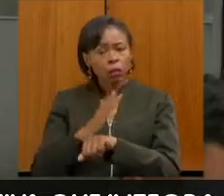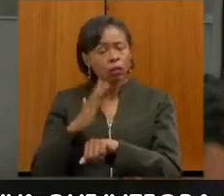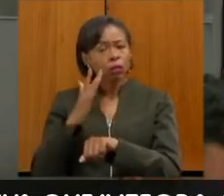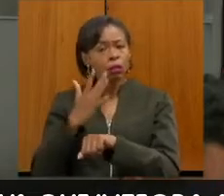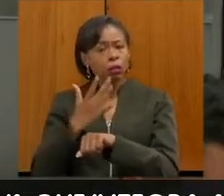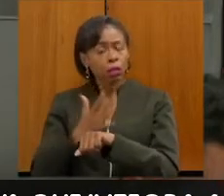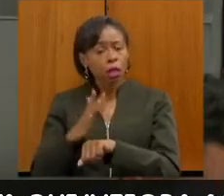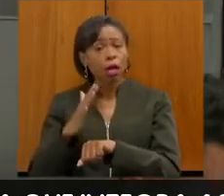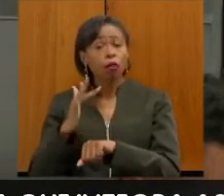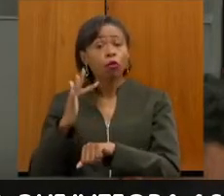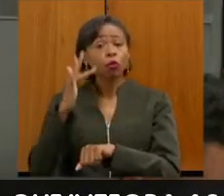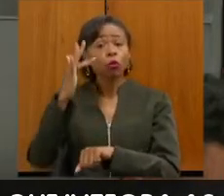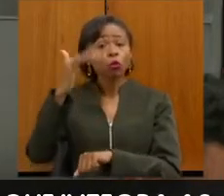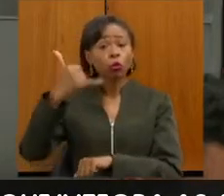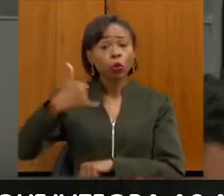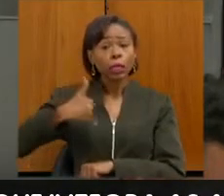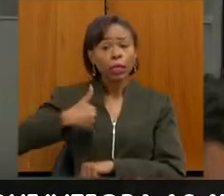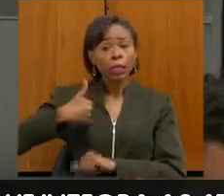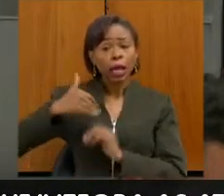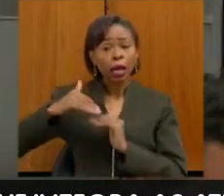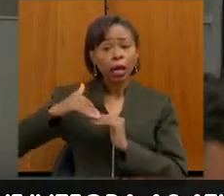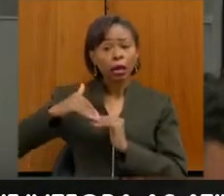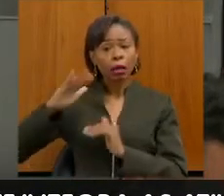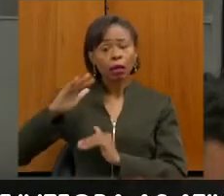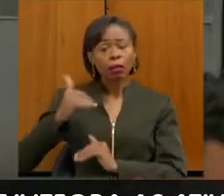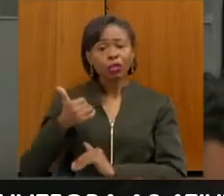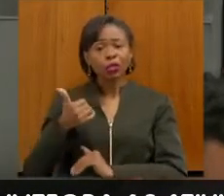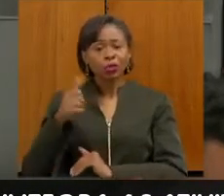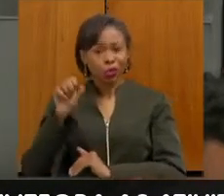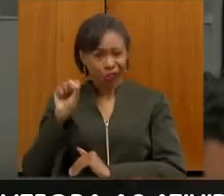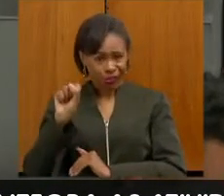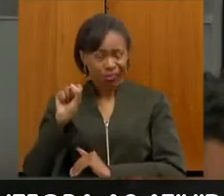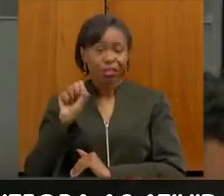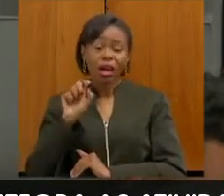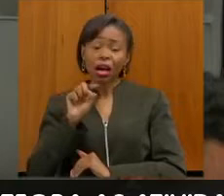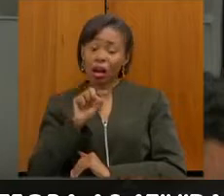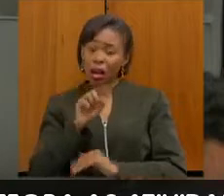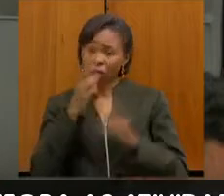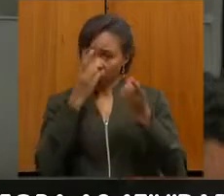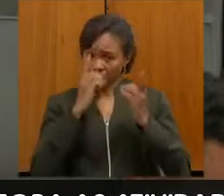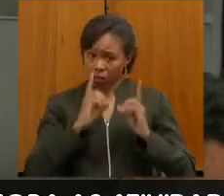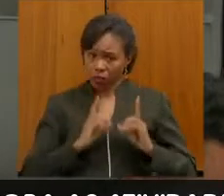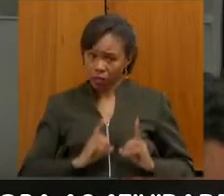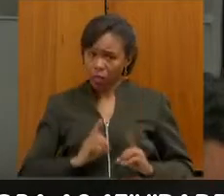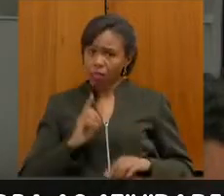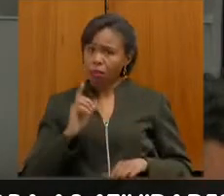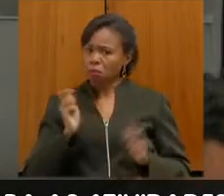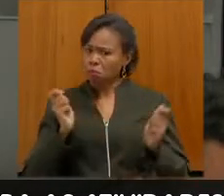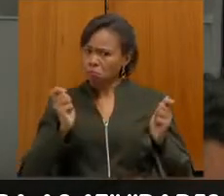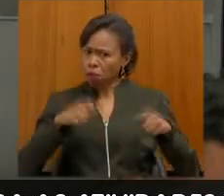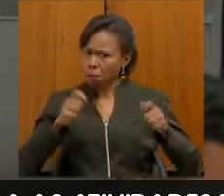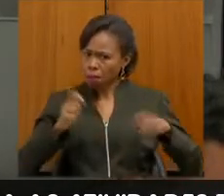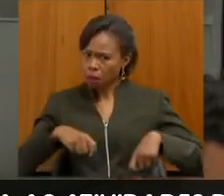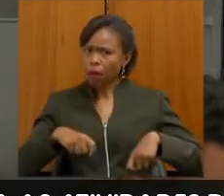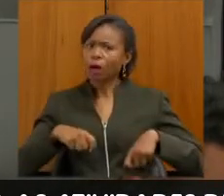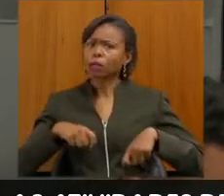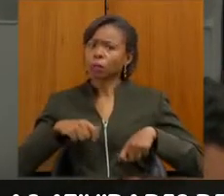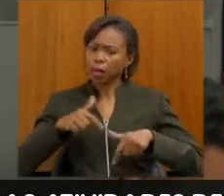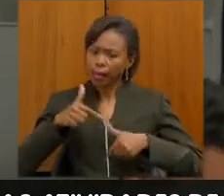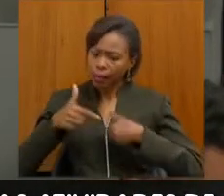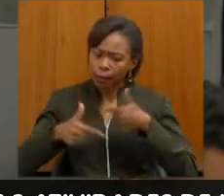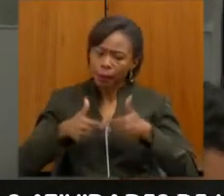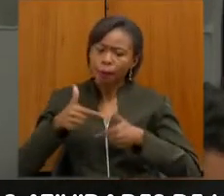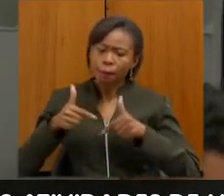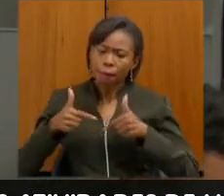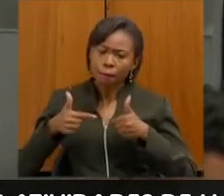atingir a maior idade já vai estar mais apto para poder atuar e